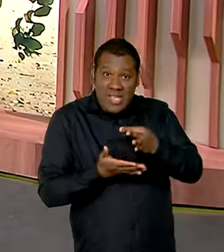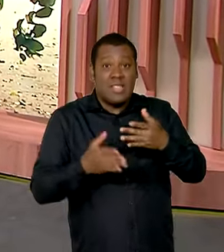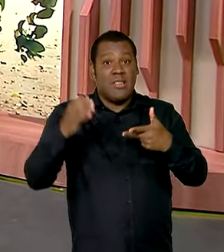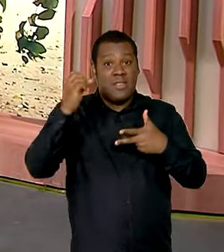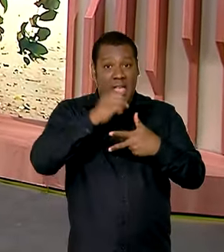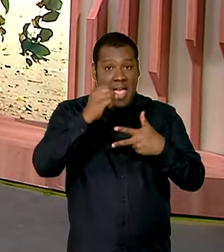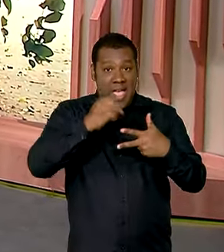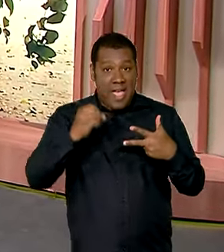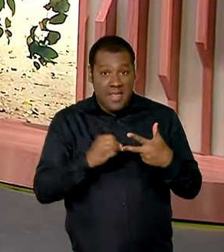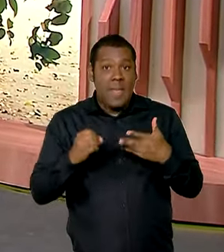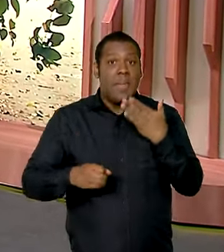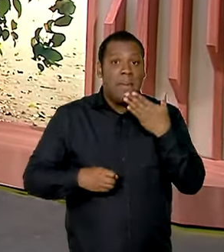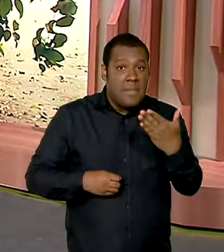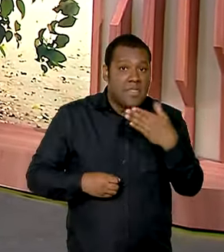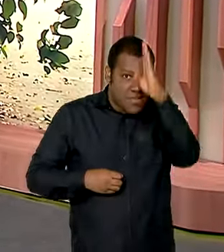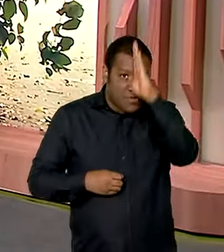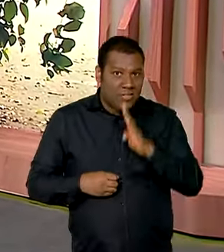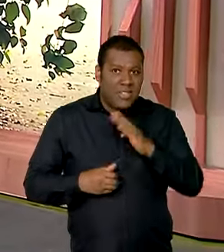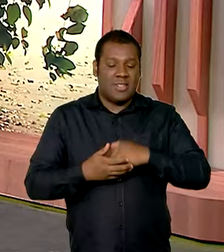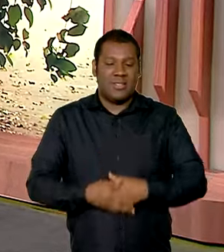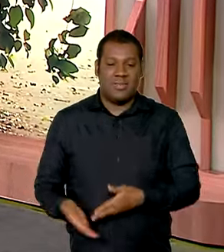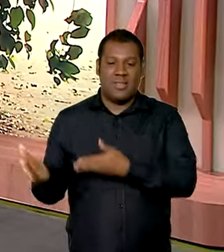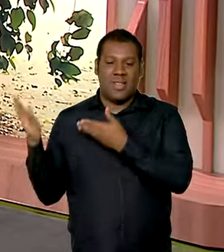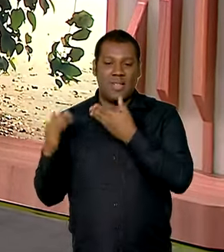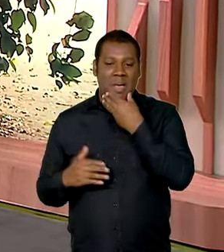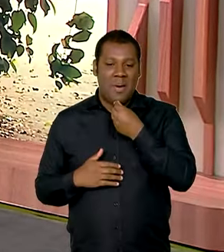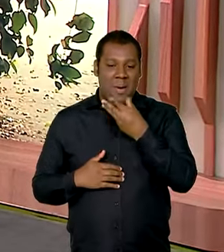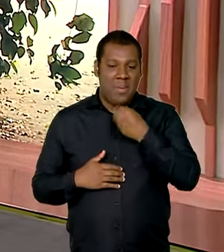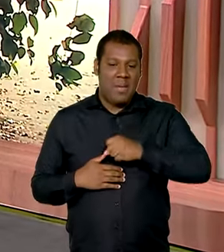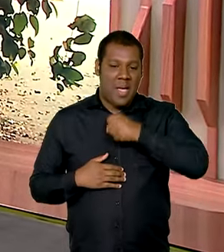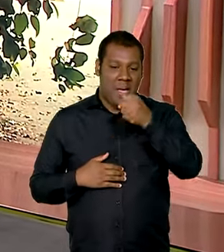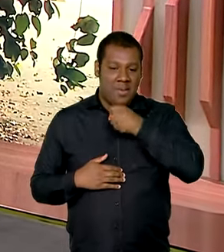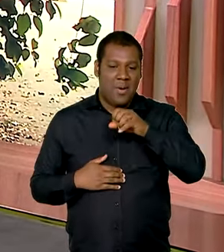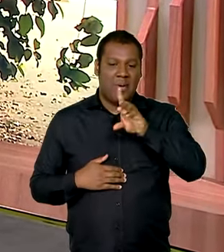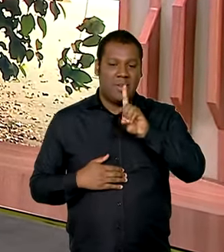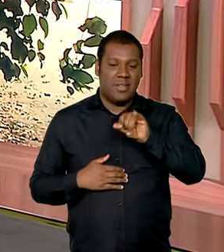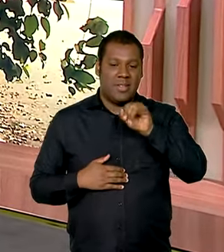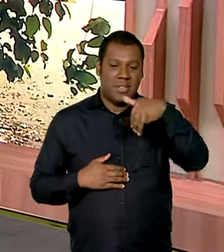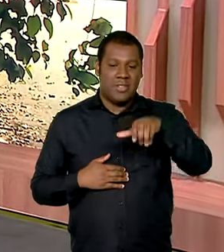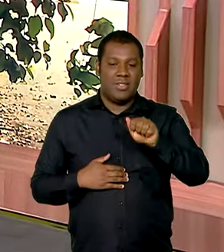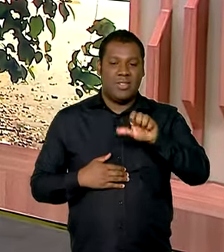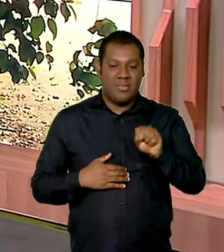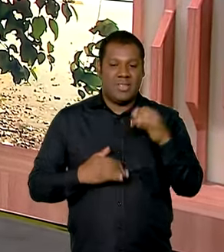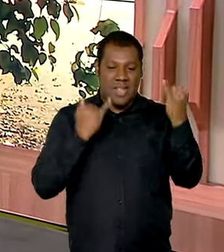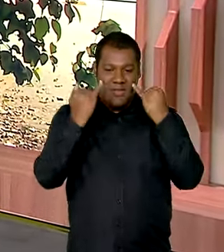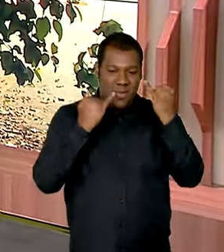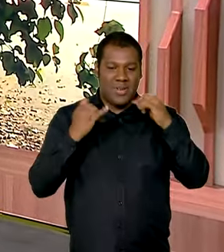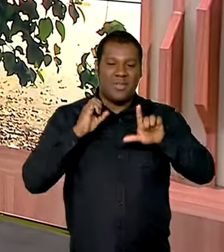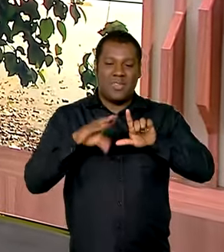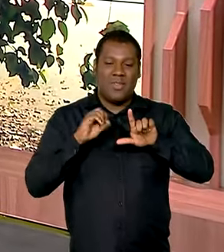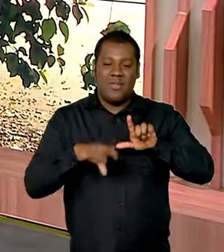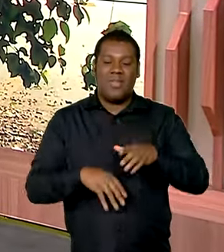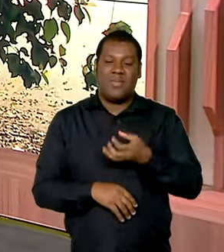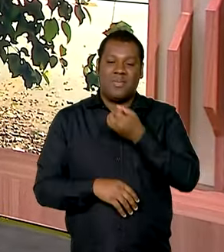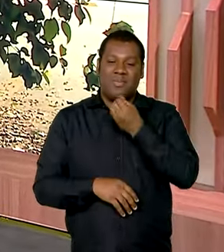Enem 2024. Dimas Soud traz as informações ao vivo para a gente. Bom dia, Dimas.